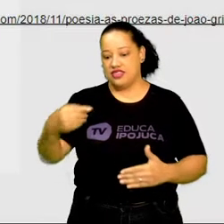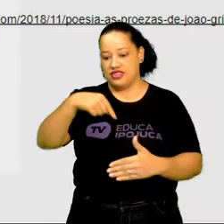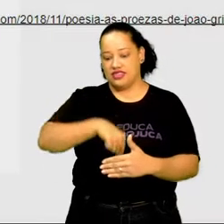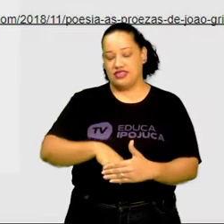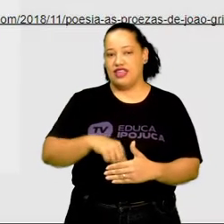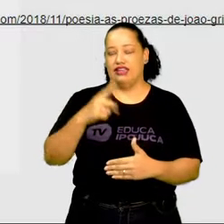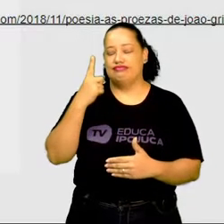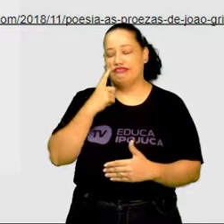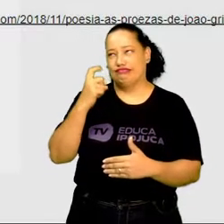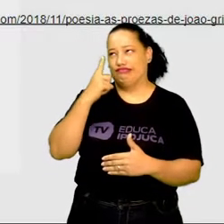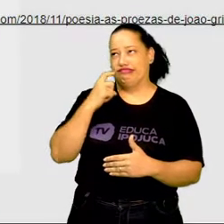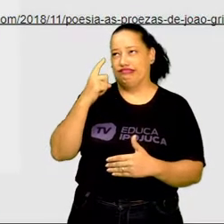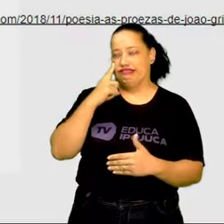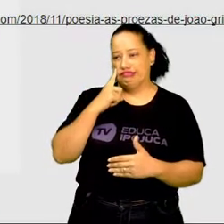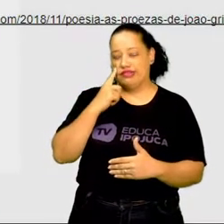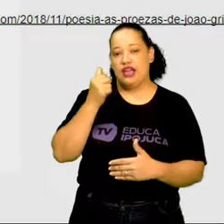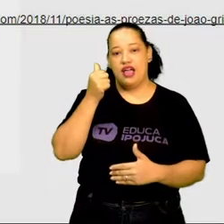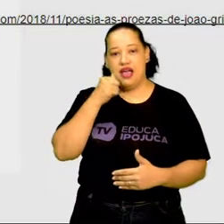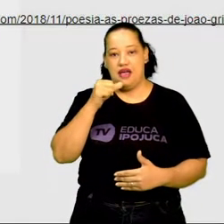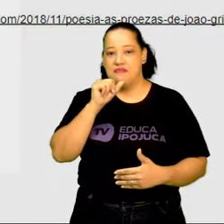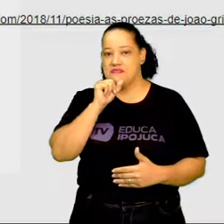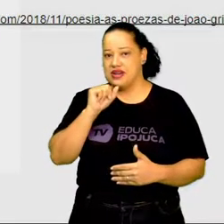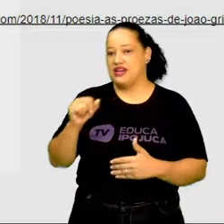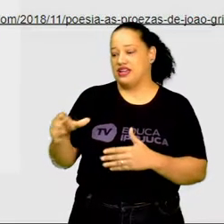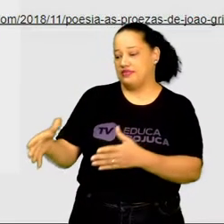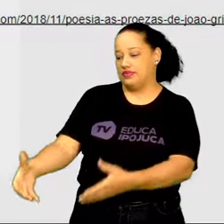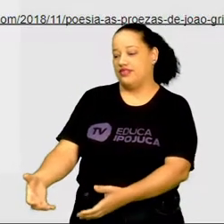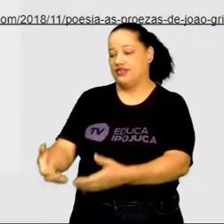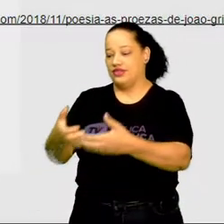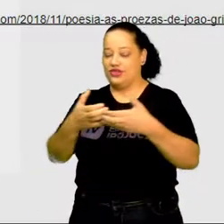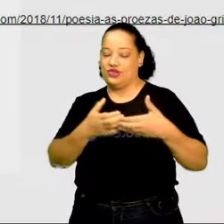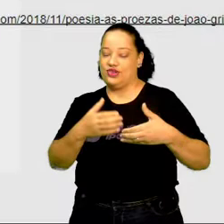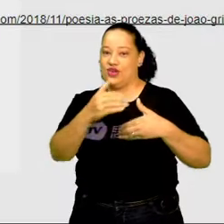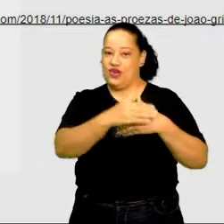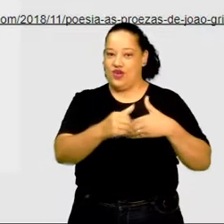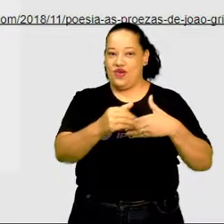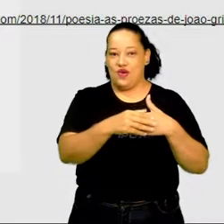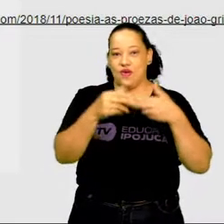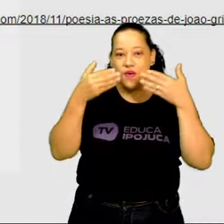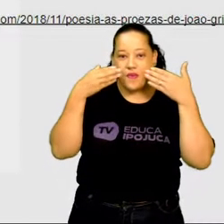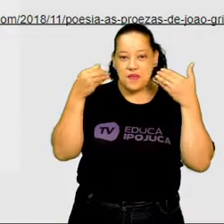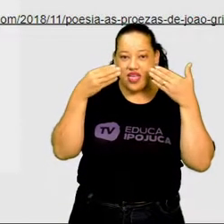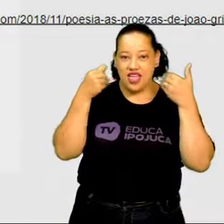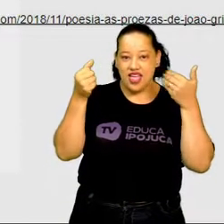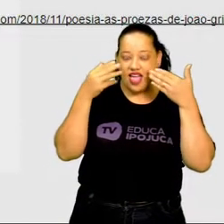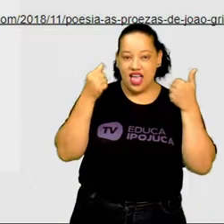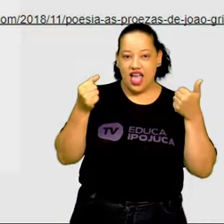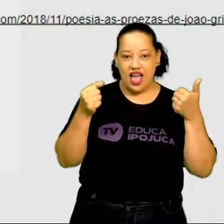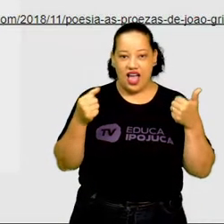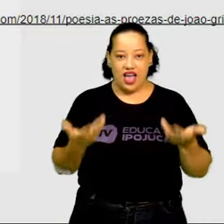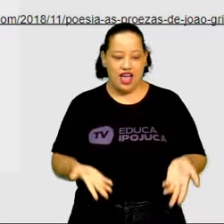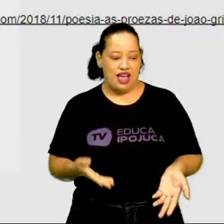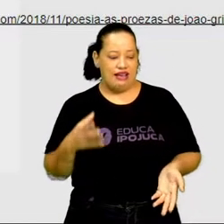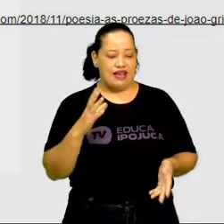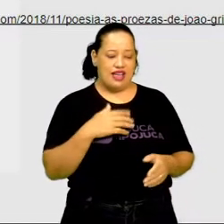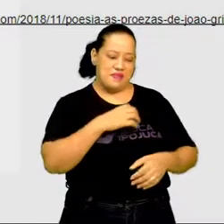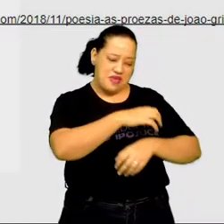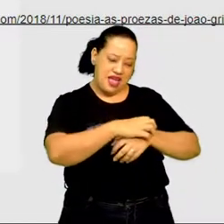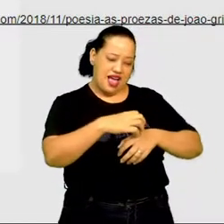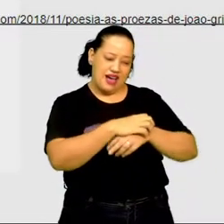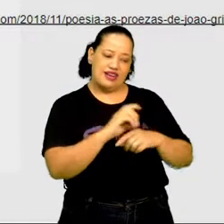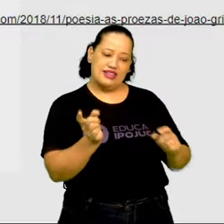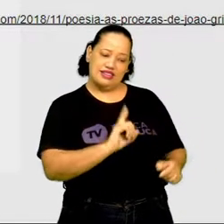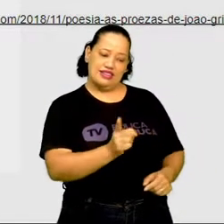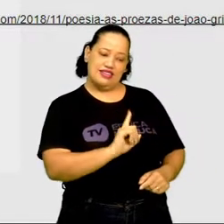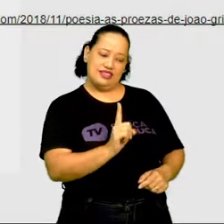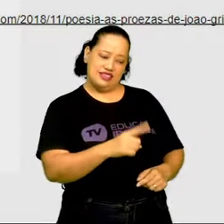Quando ela pegou um gato, ele gritou, Não me arranhe, não jogue neste animal, que talvez